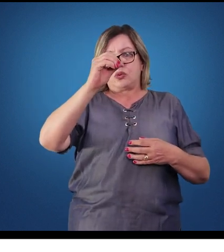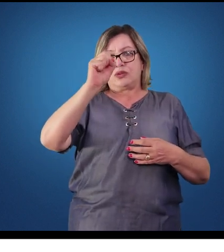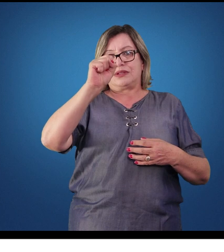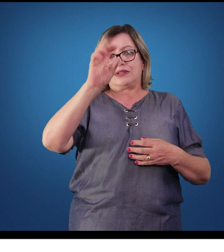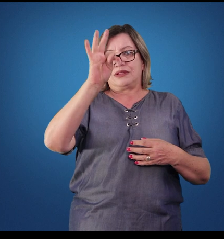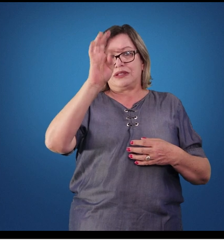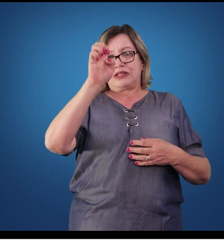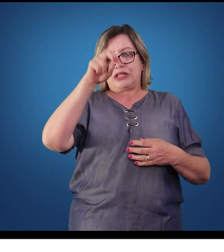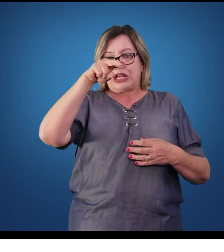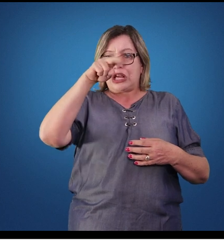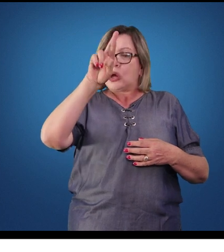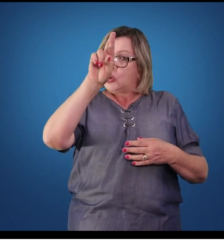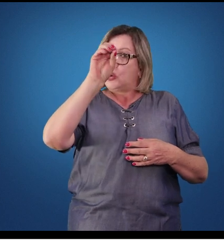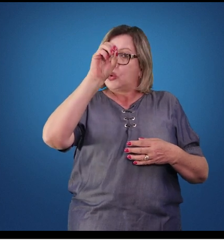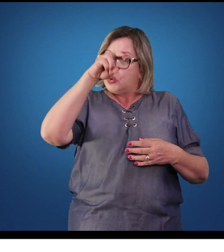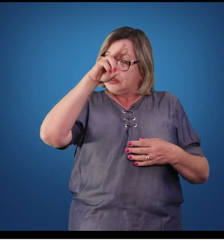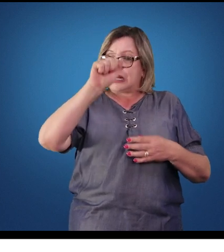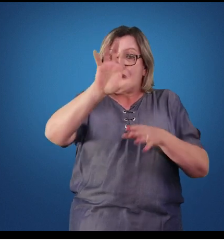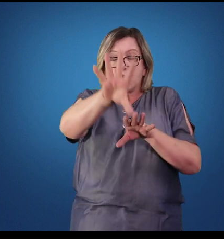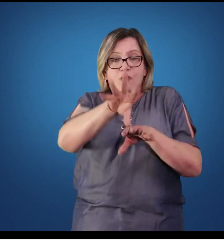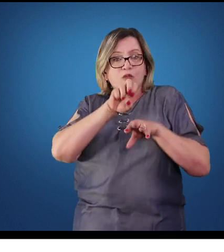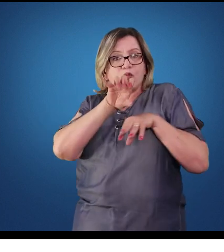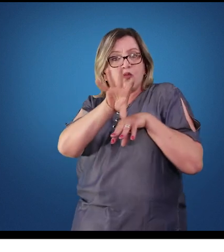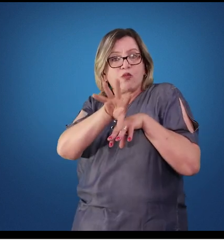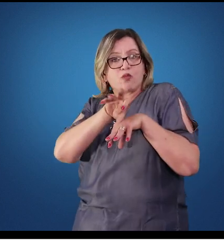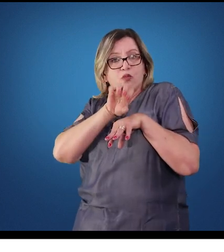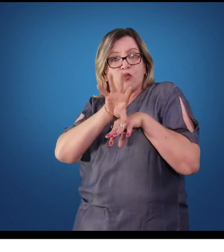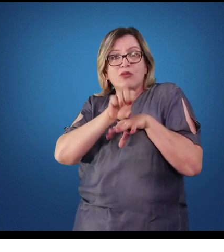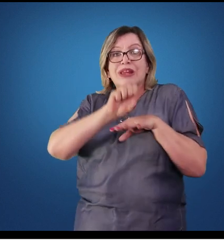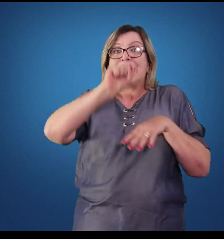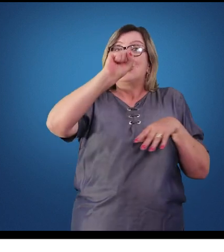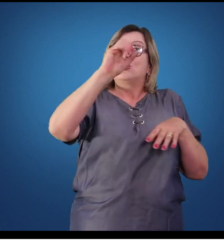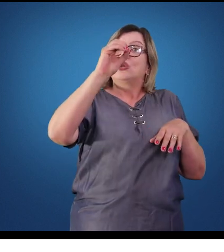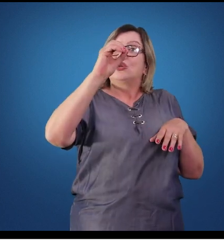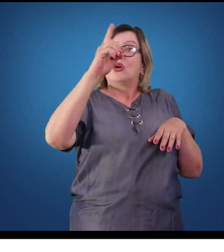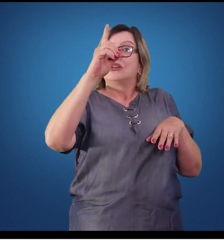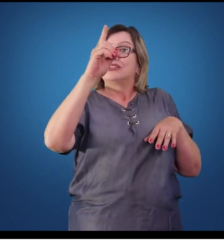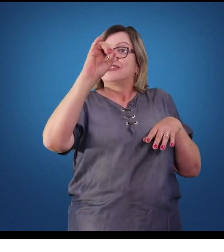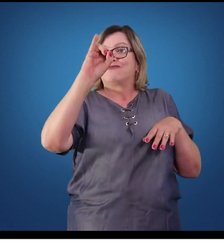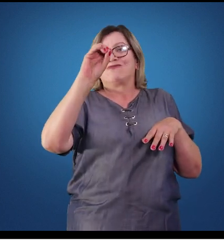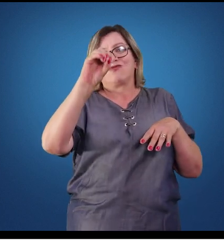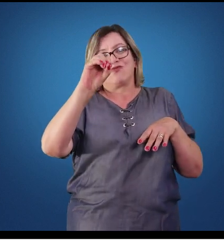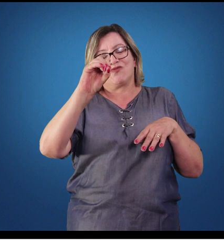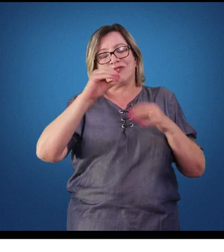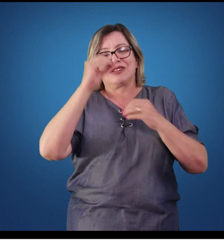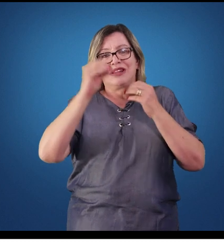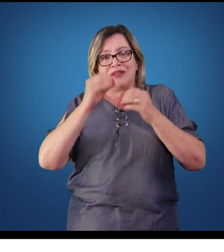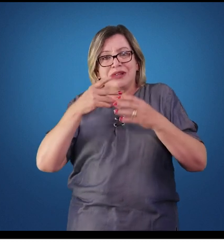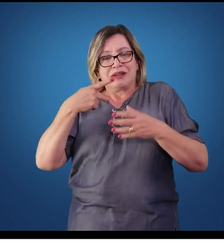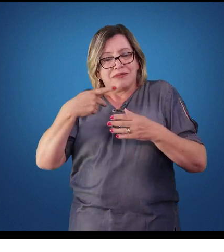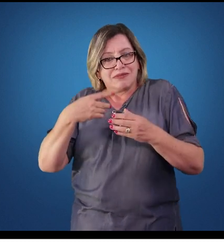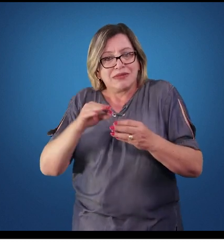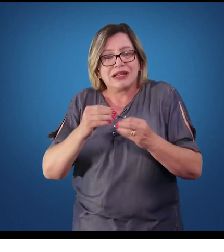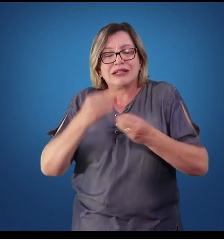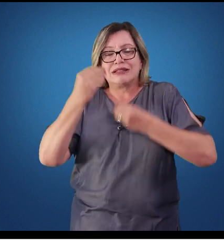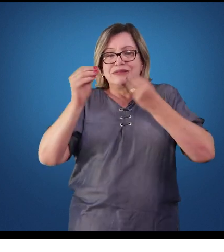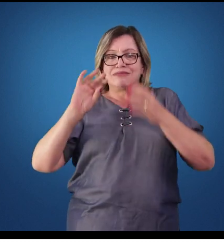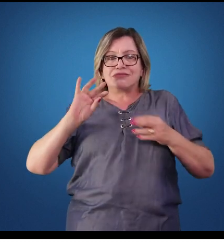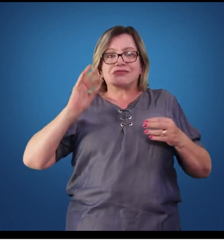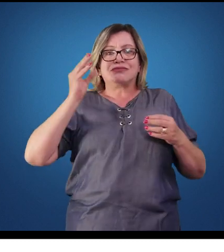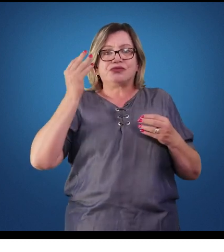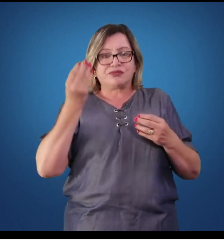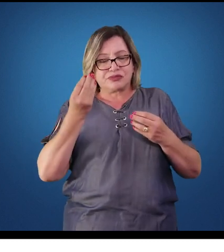captação de minerais, principalmente a absorção do sódio e a liberação do potássio. O aumento da produção de aldosterona